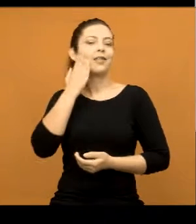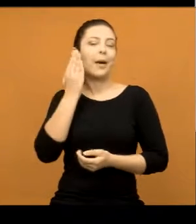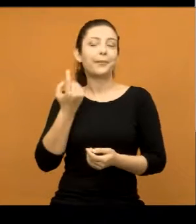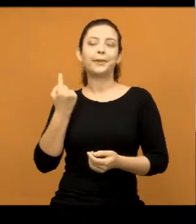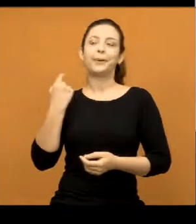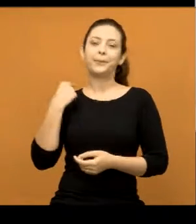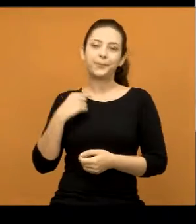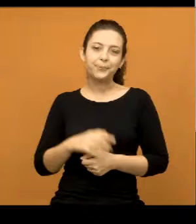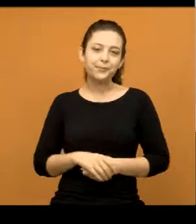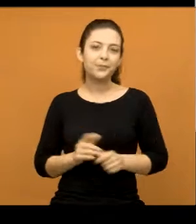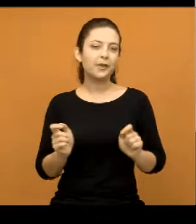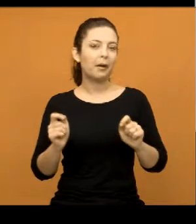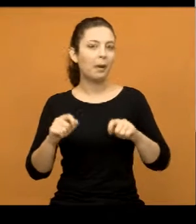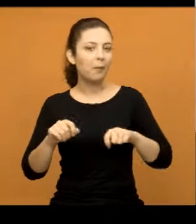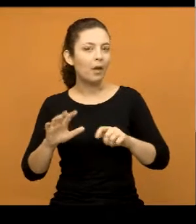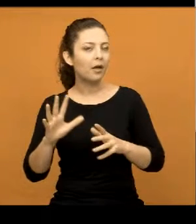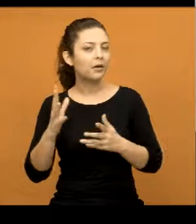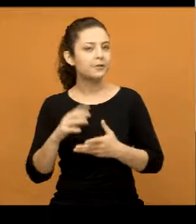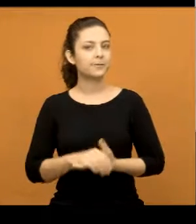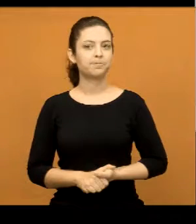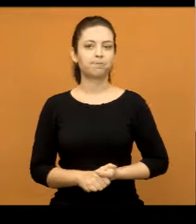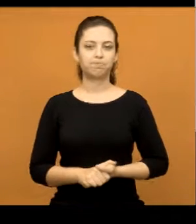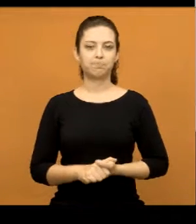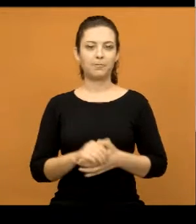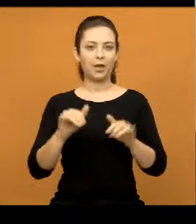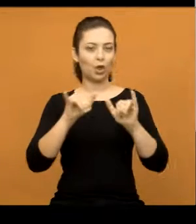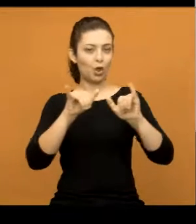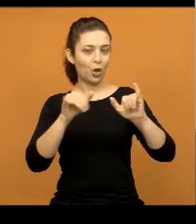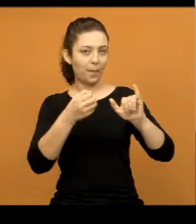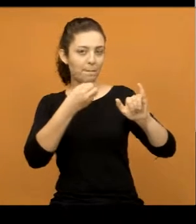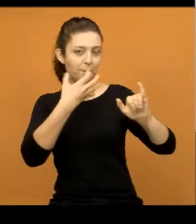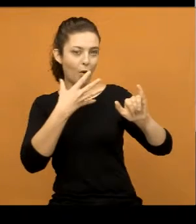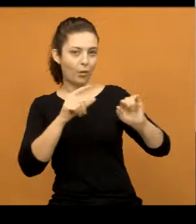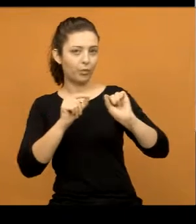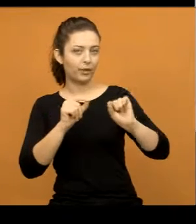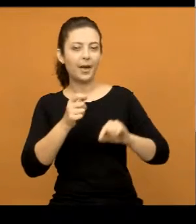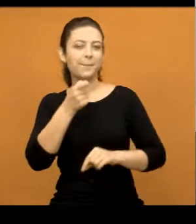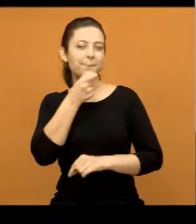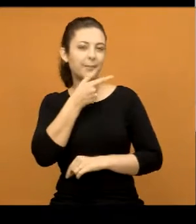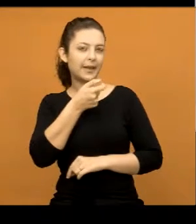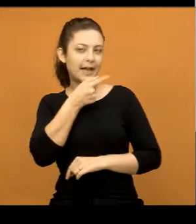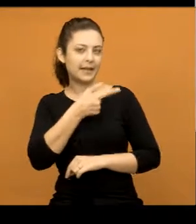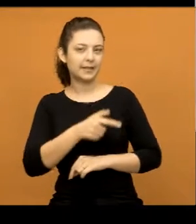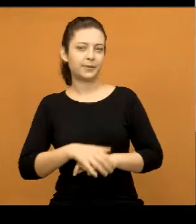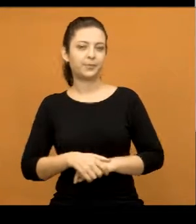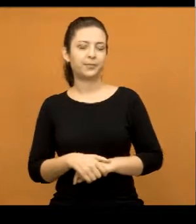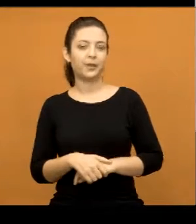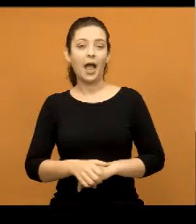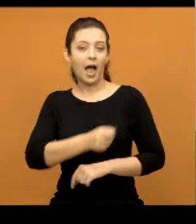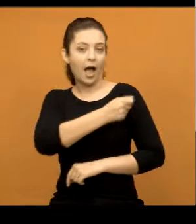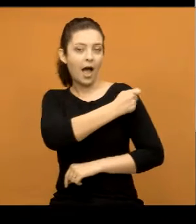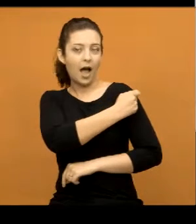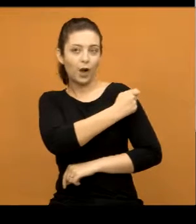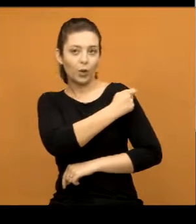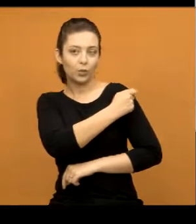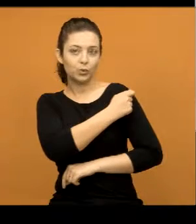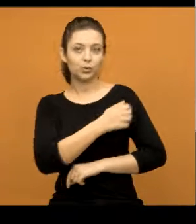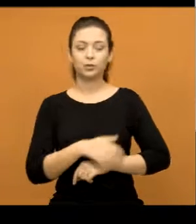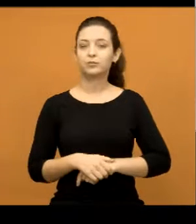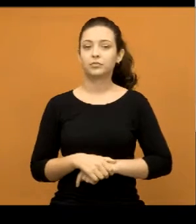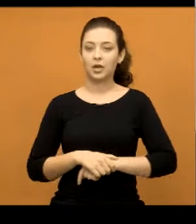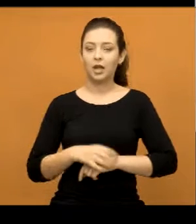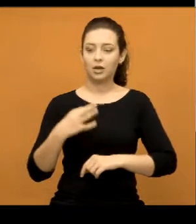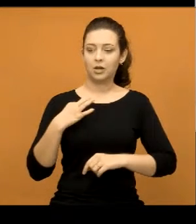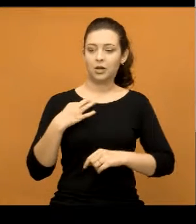iria acontecer. Se tem uma notícia boa nessa história, e aí é uma piada, é que os alunos esse ano vão receber o